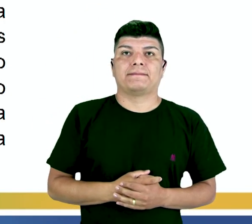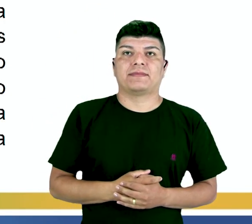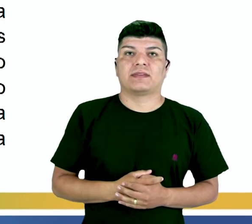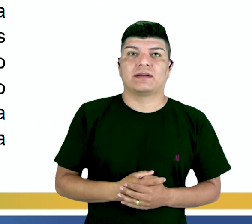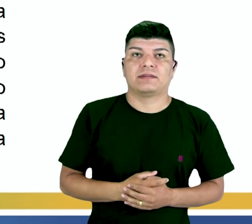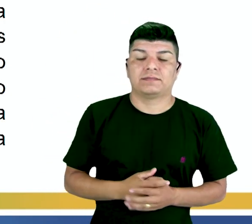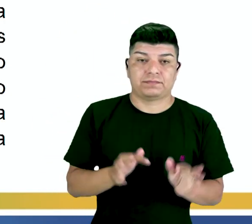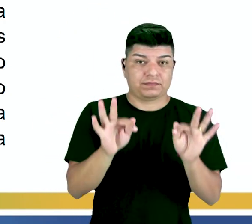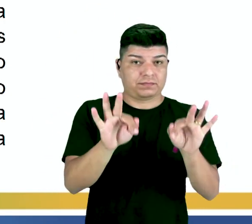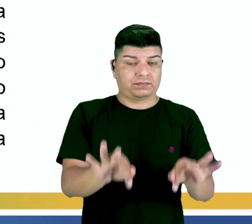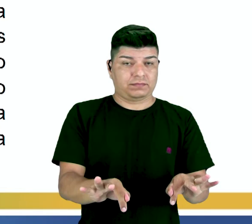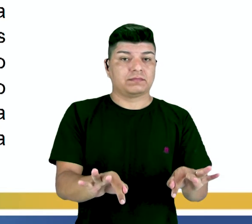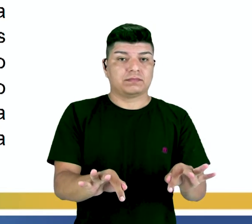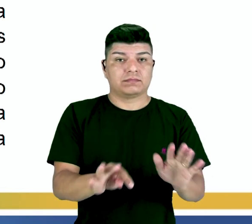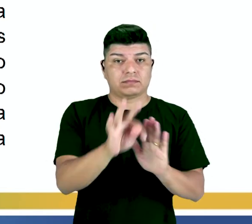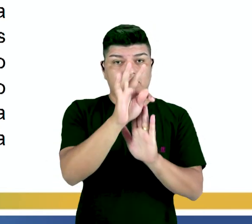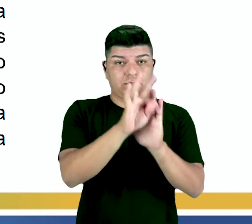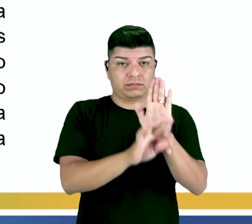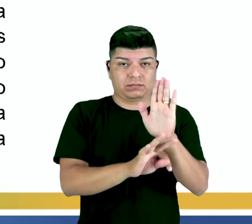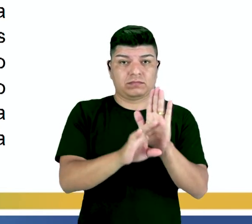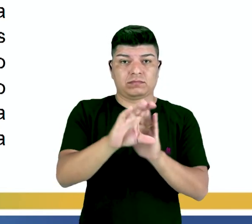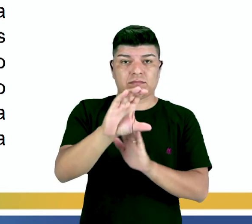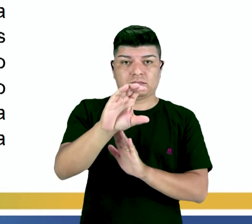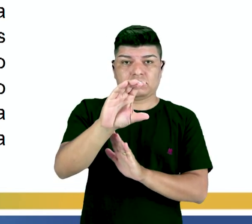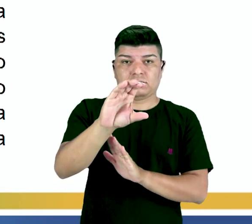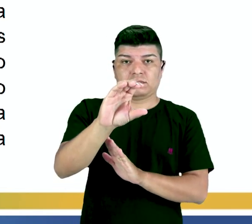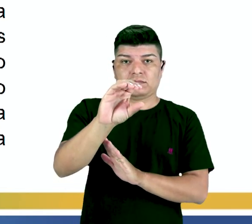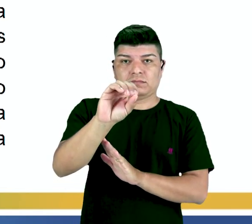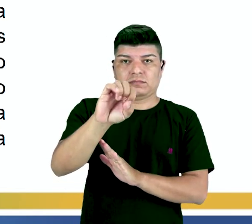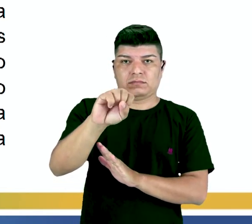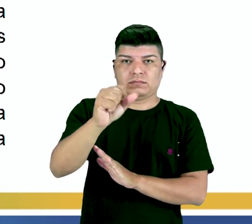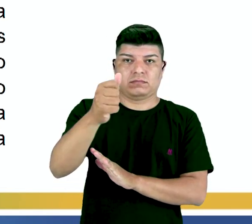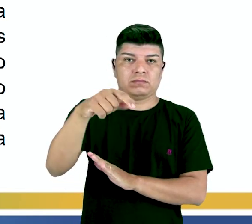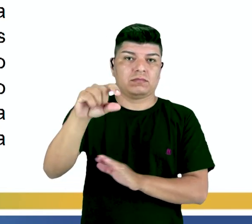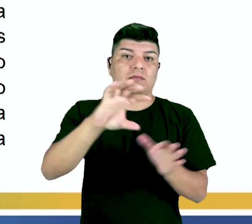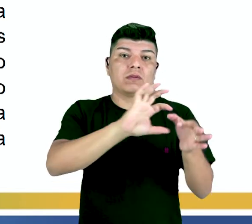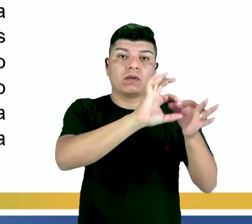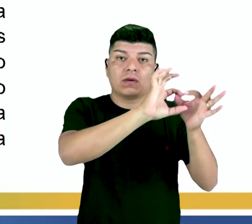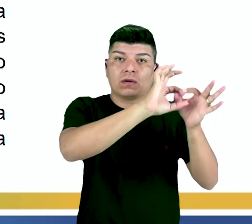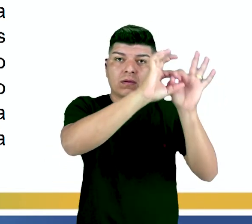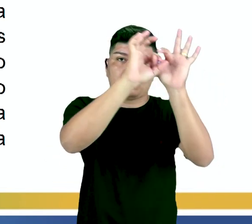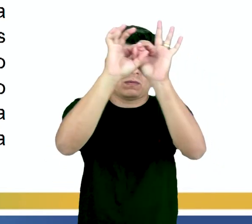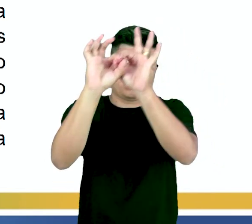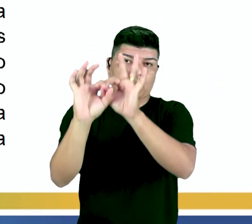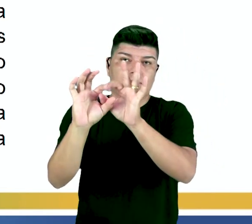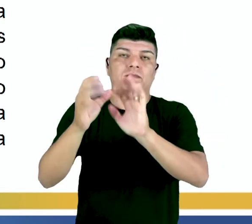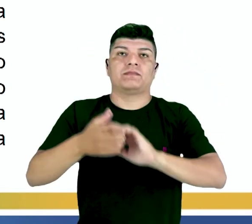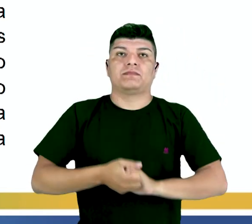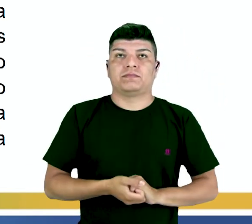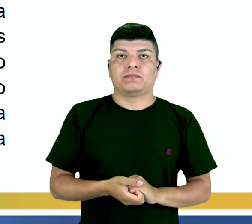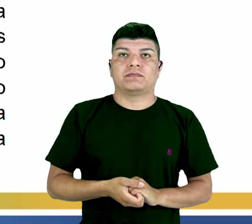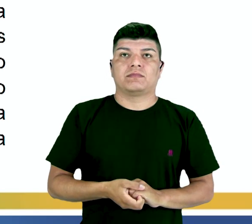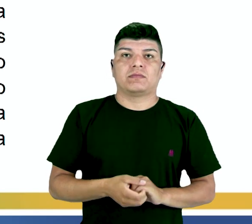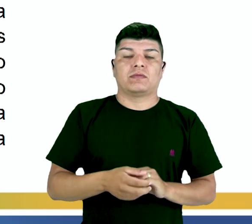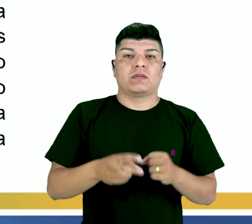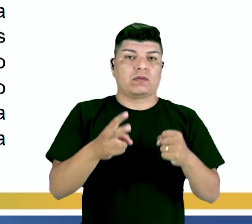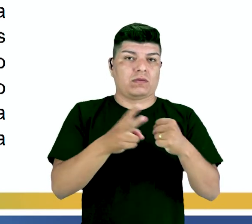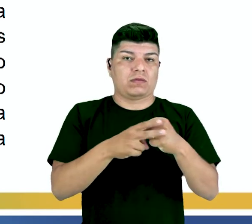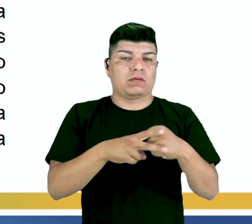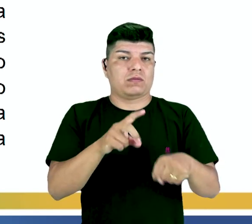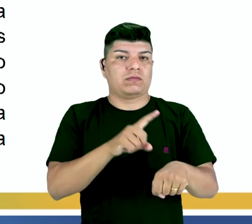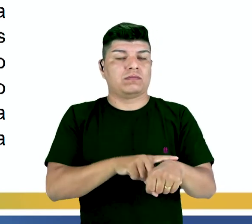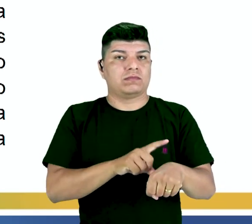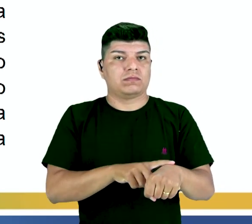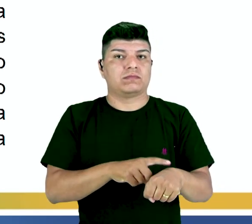fecharmos, um texto com coesão textual, ele precisa o quê? Está em harmonia com os tempos verbais, que a partir